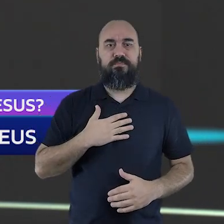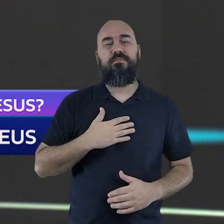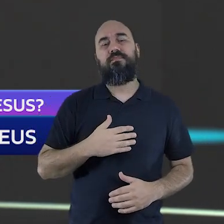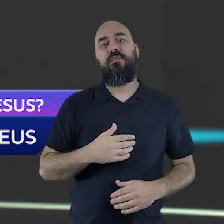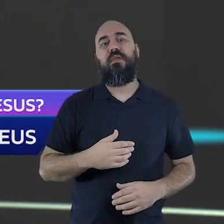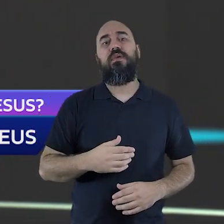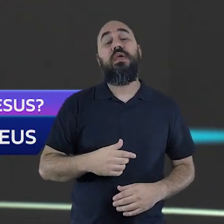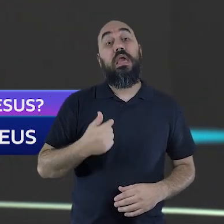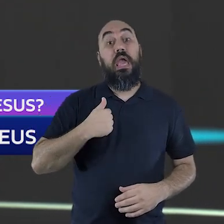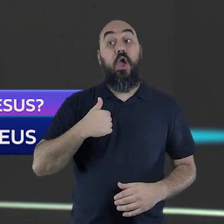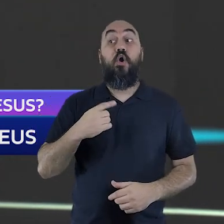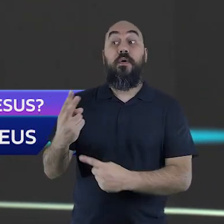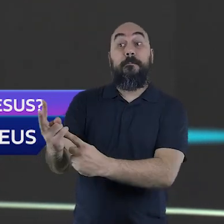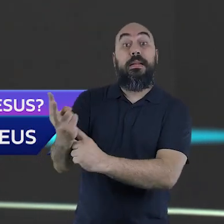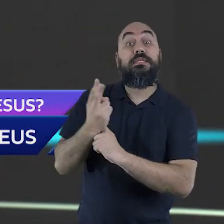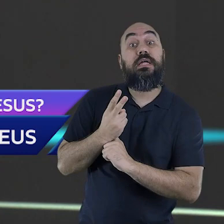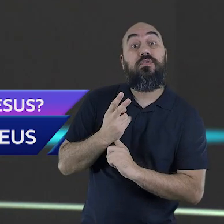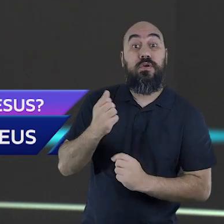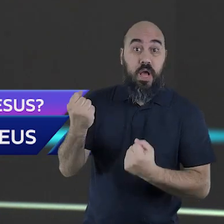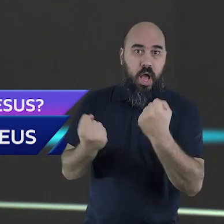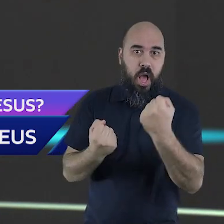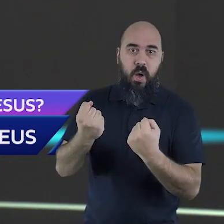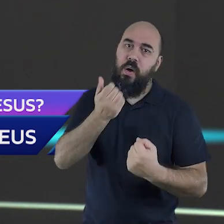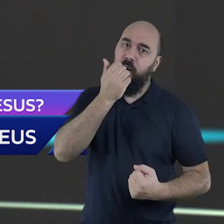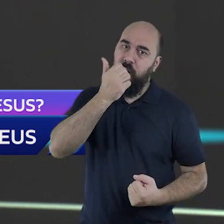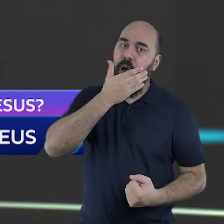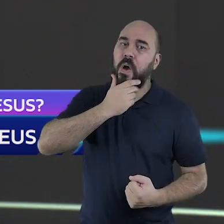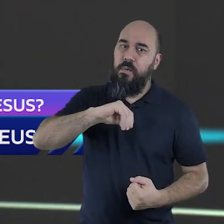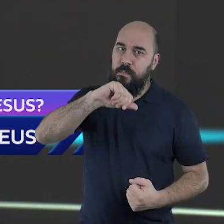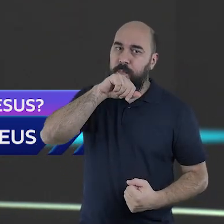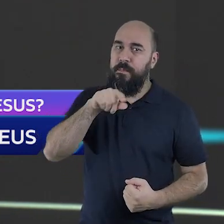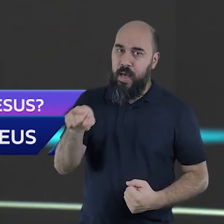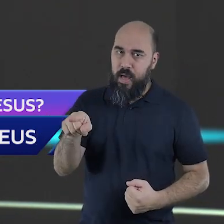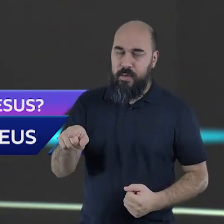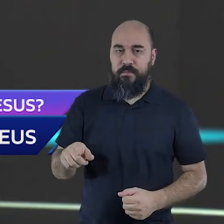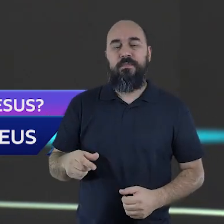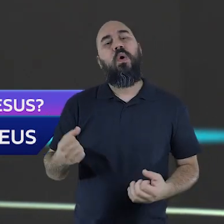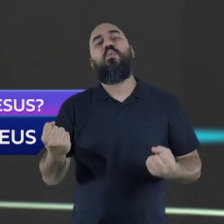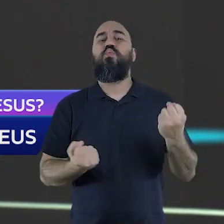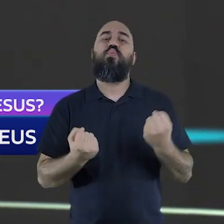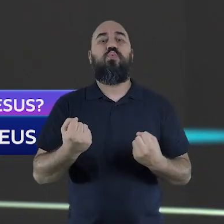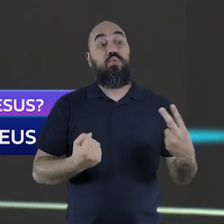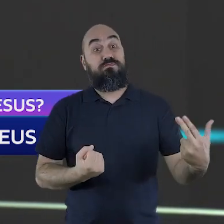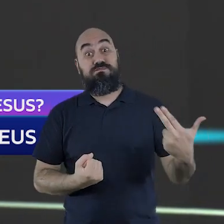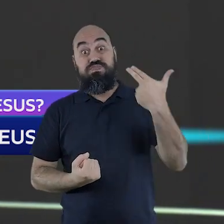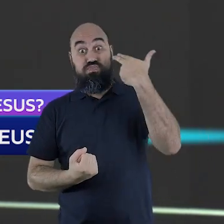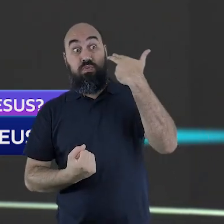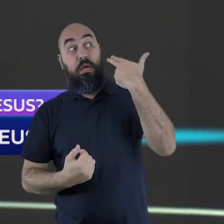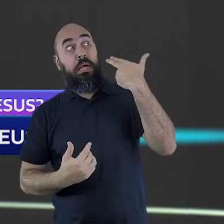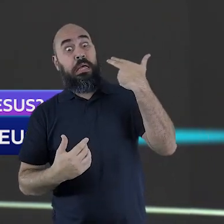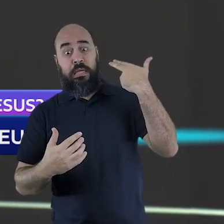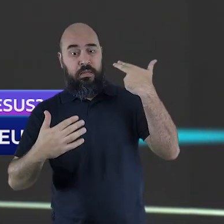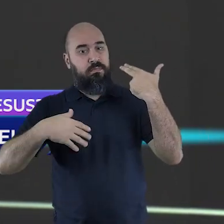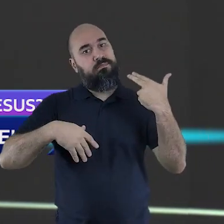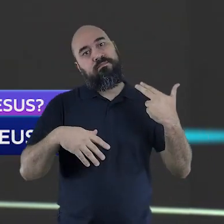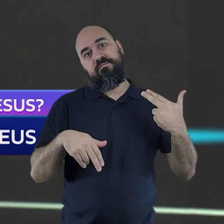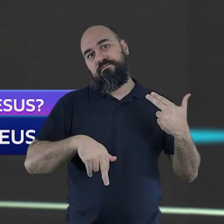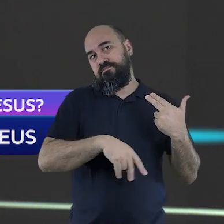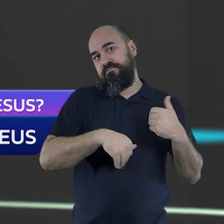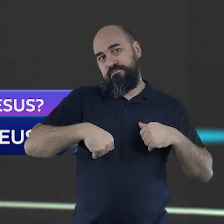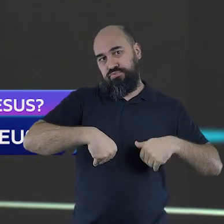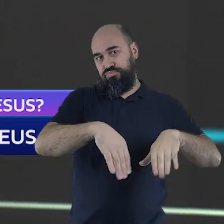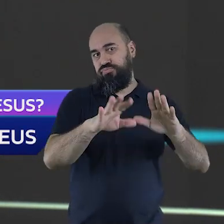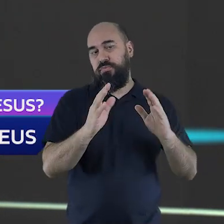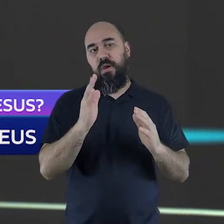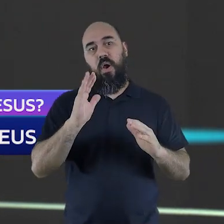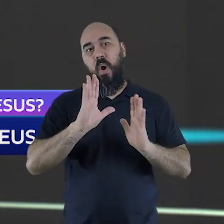Só que enquanto eu estava com o carro do meu pai, eu fui assaltado e roubaram o carro. E quando eu